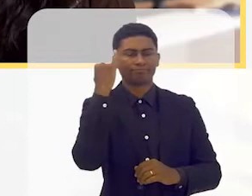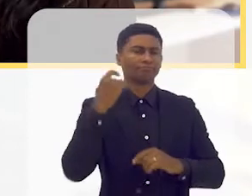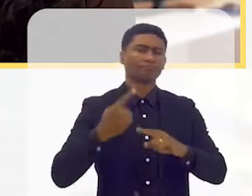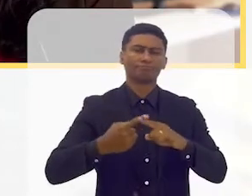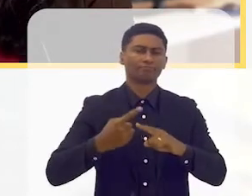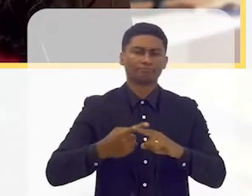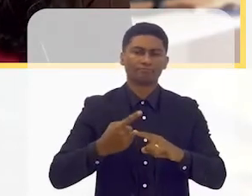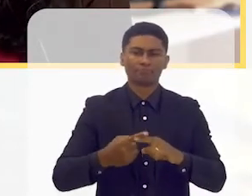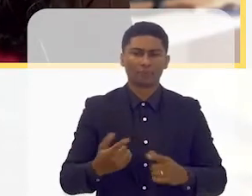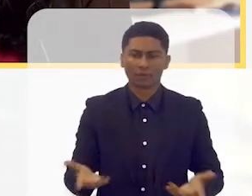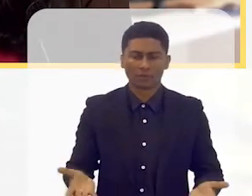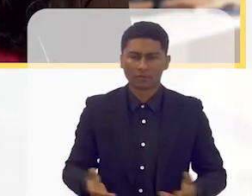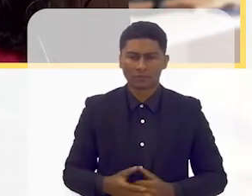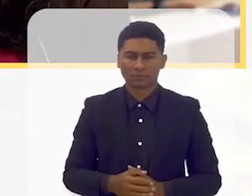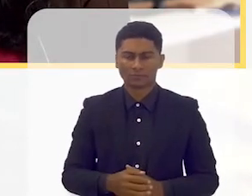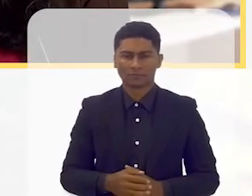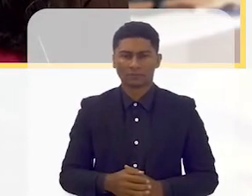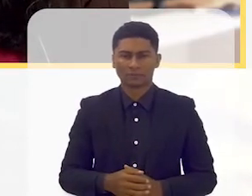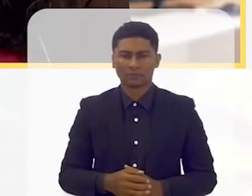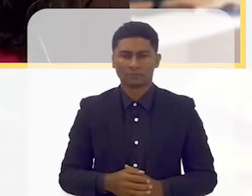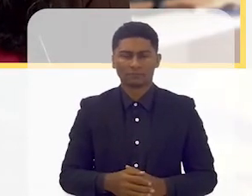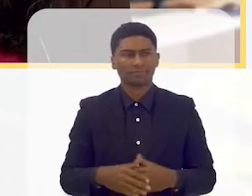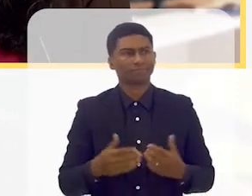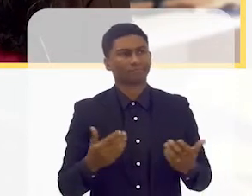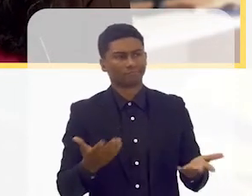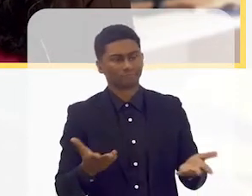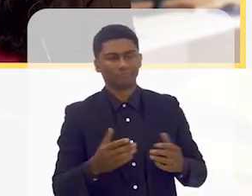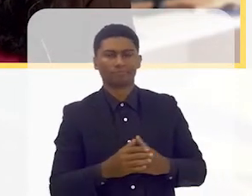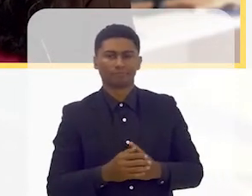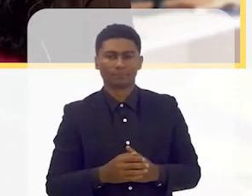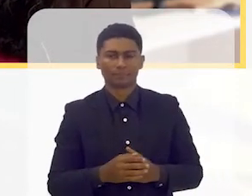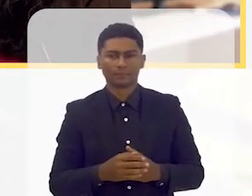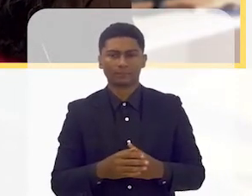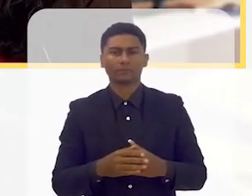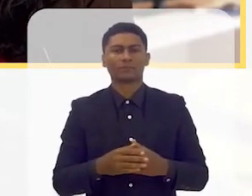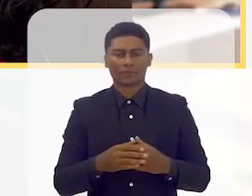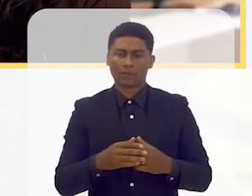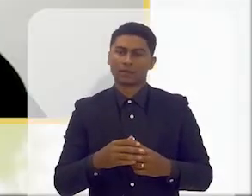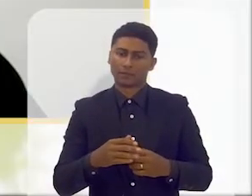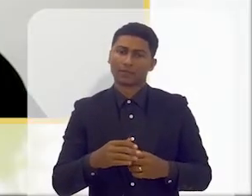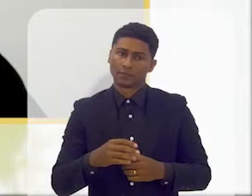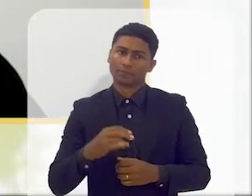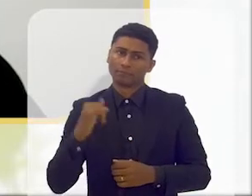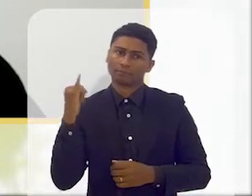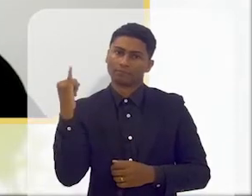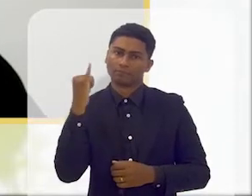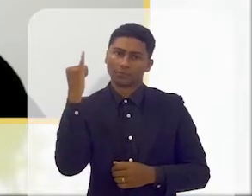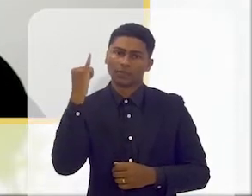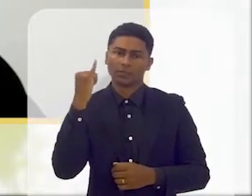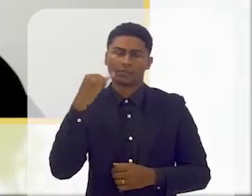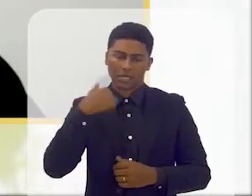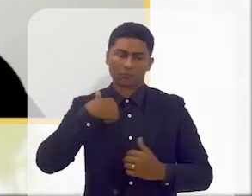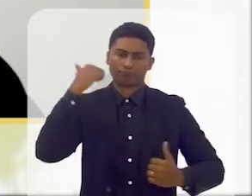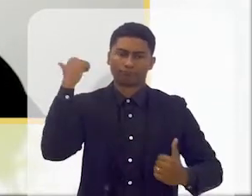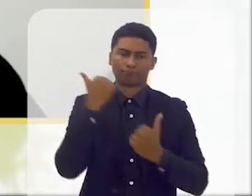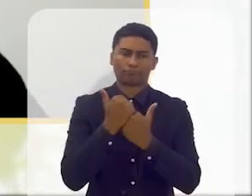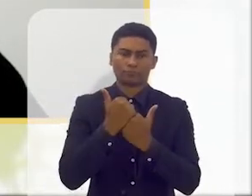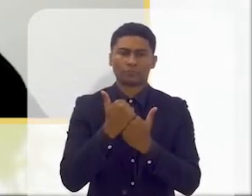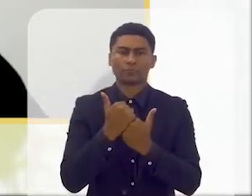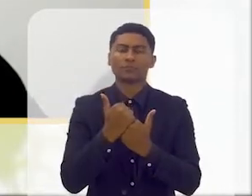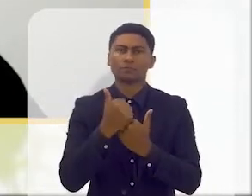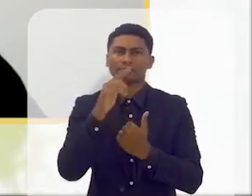da sociedade? Ela não é só importante, como eu defendo.